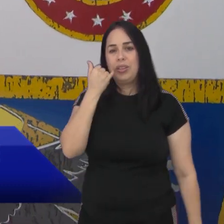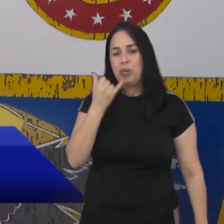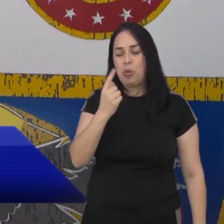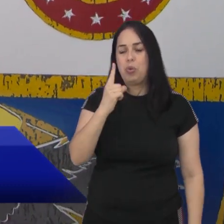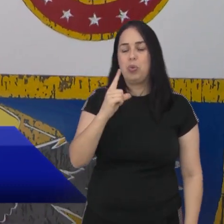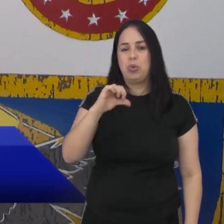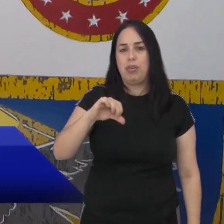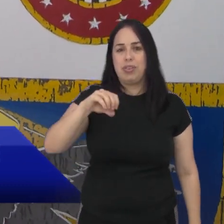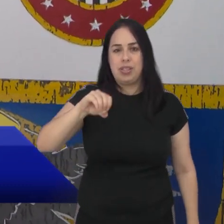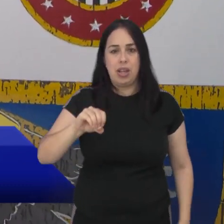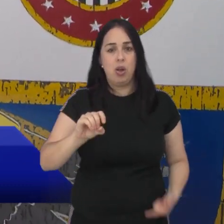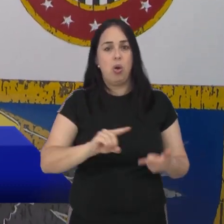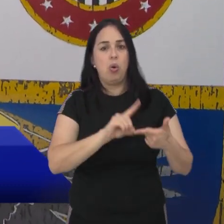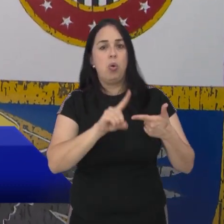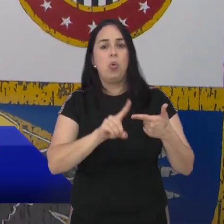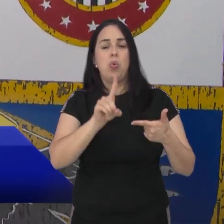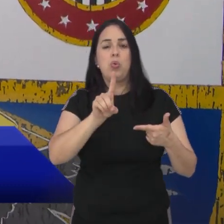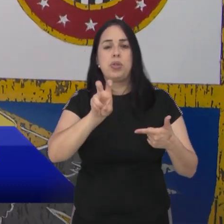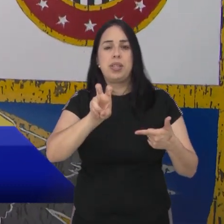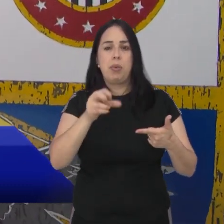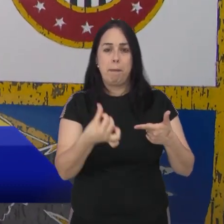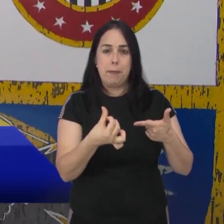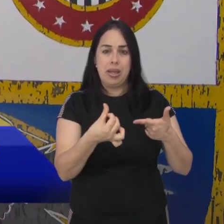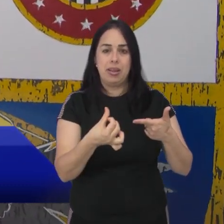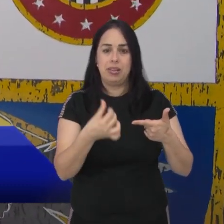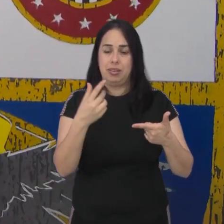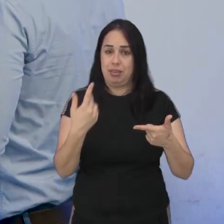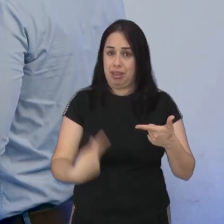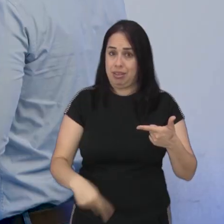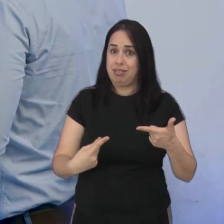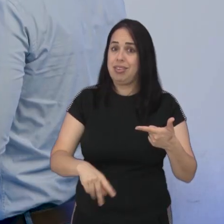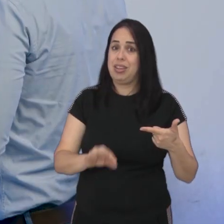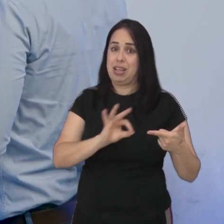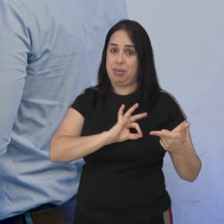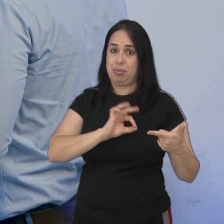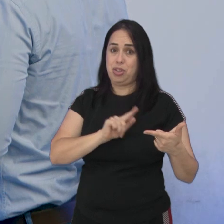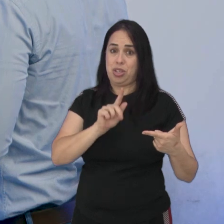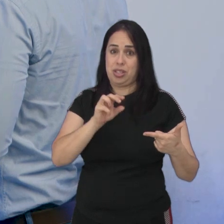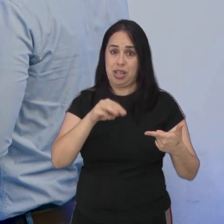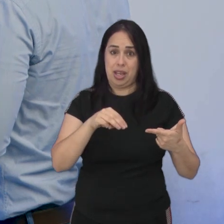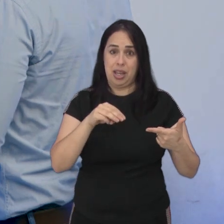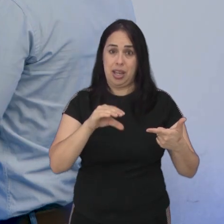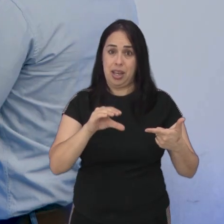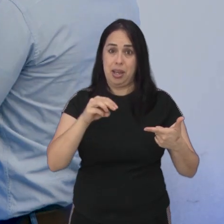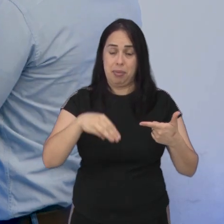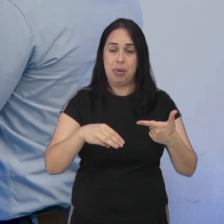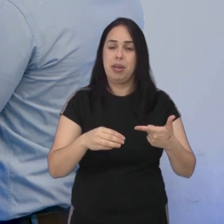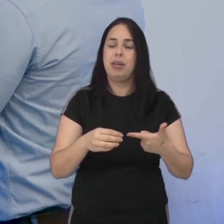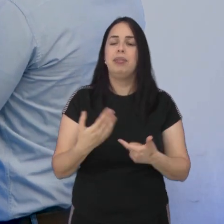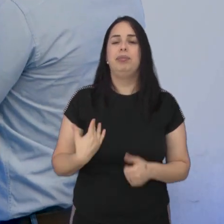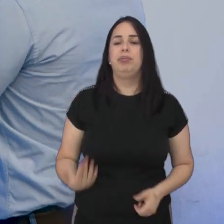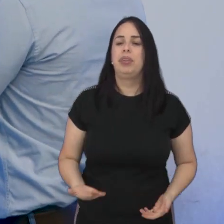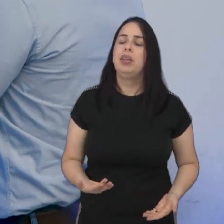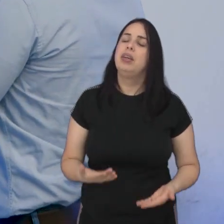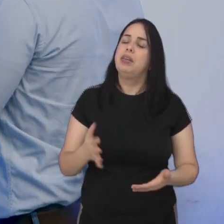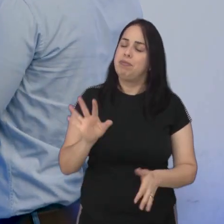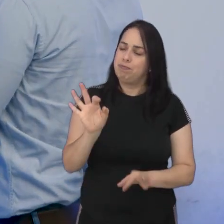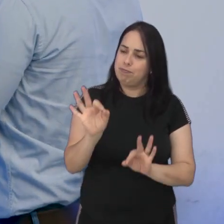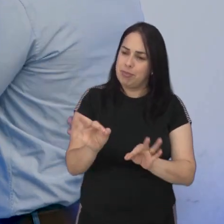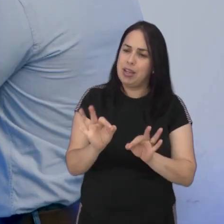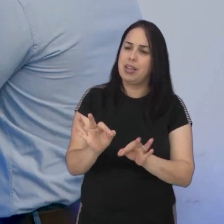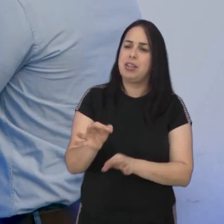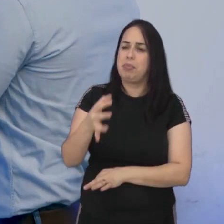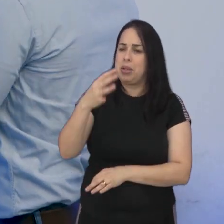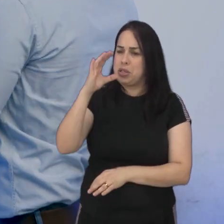ou 156 da Guarda Municipal da nossa cidade? De volta aos estúdios. Isso mesmo, Mila. Bom senso é